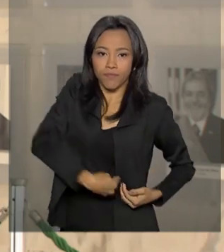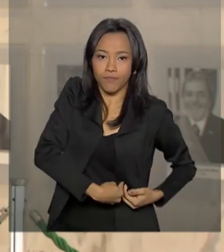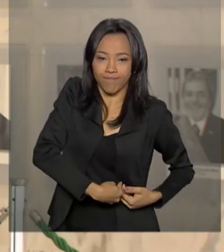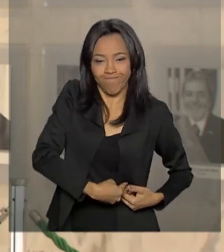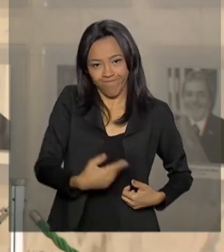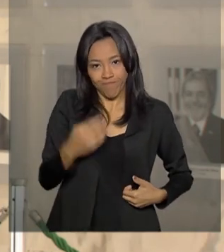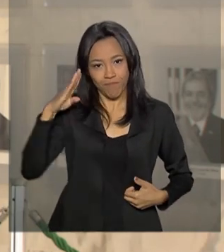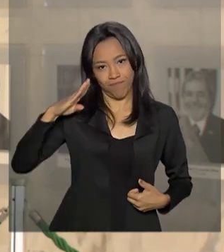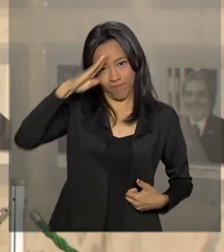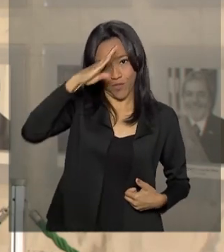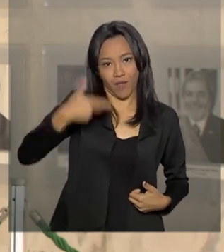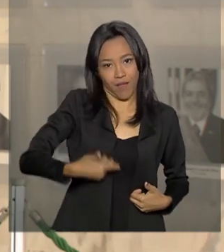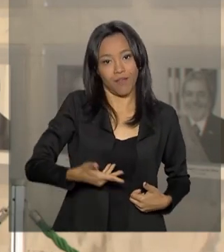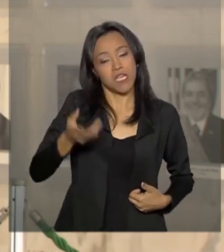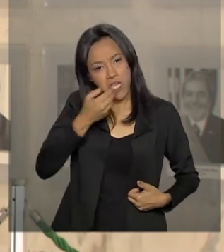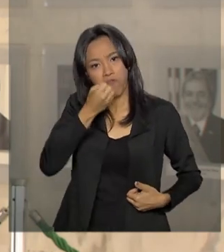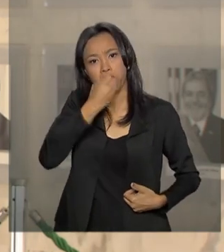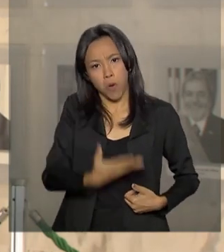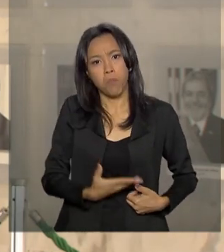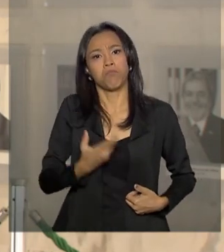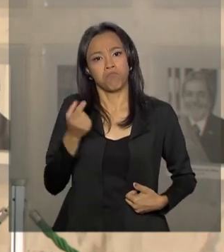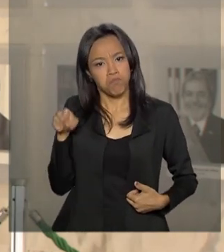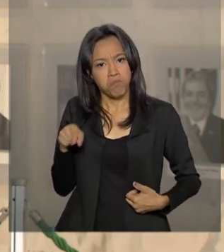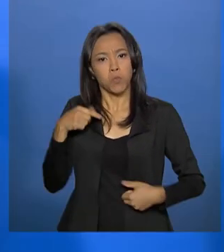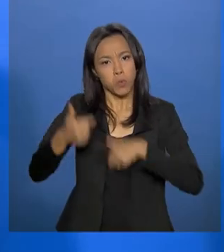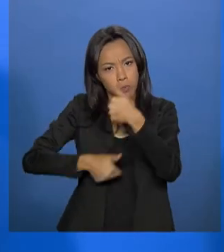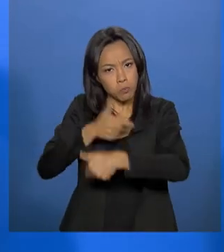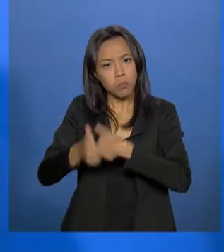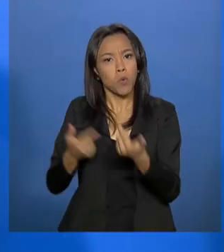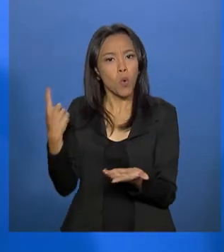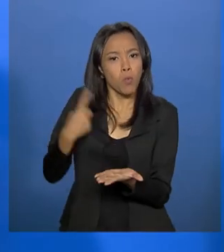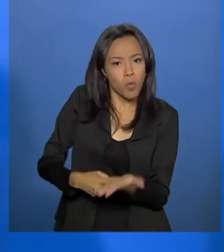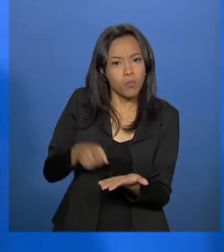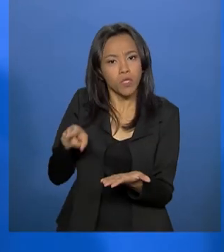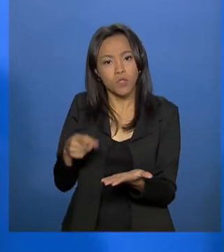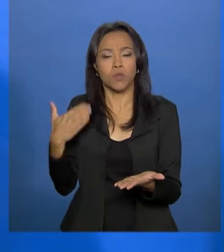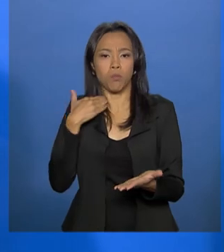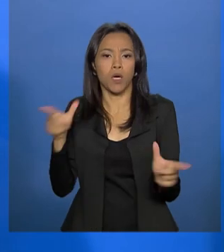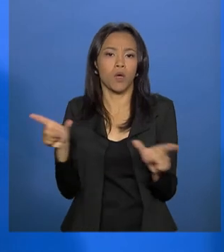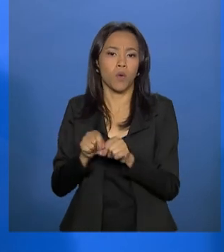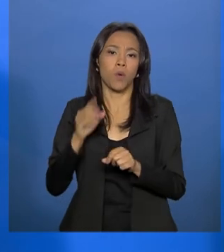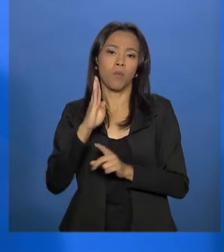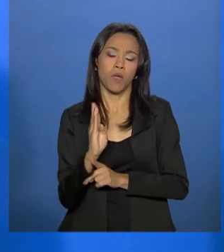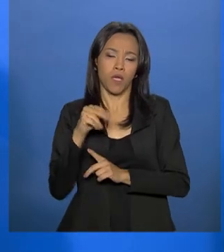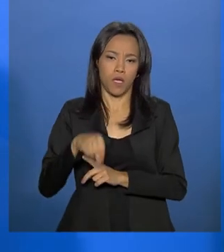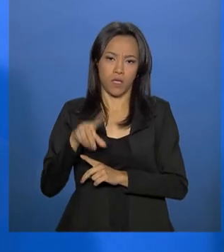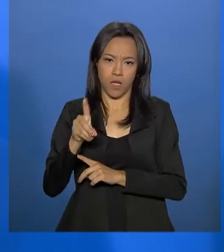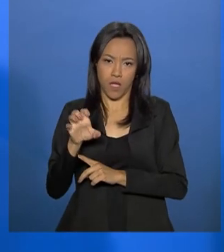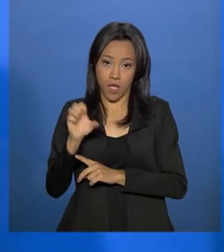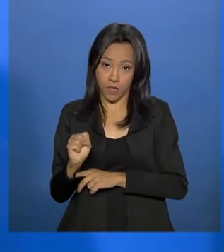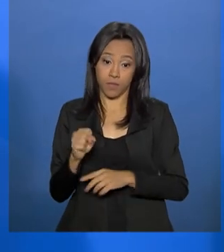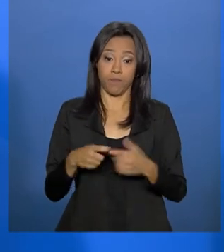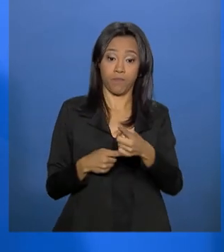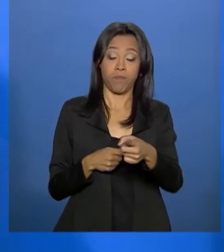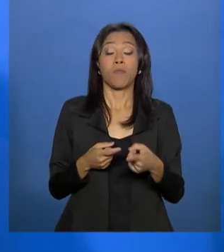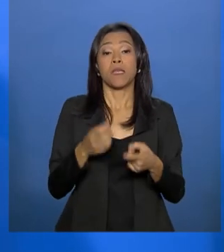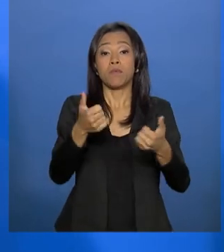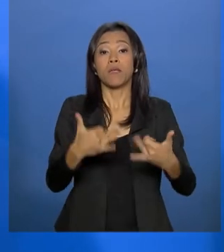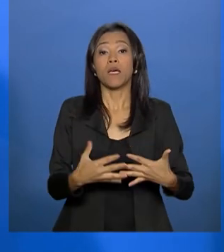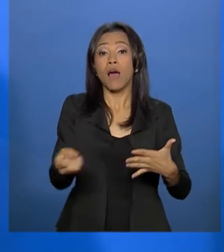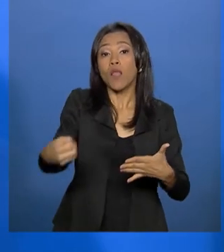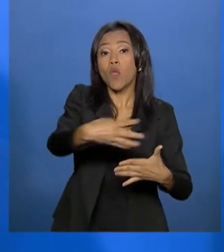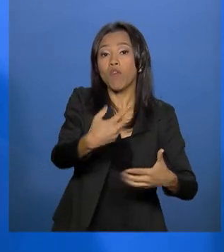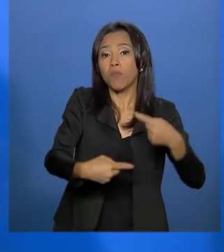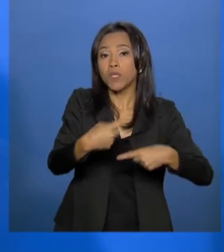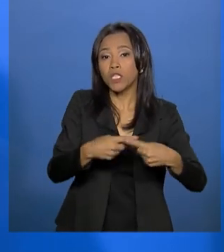e destacou o novo papel do BNDES. A nova política, onde eu converso com o Paulo Guedes, ele